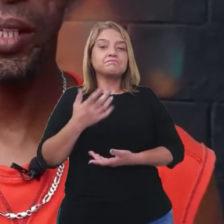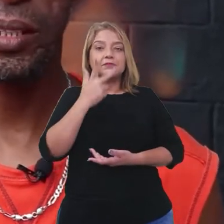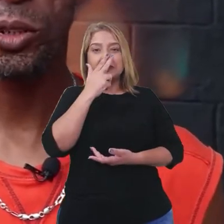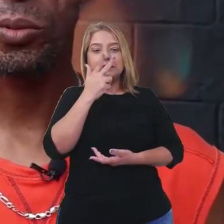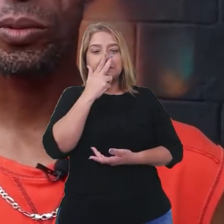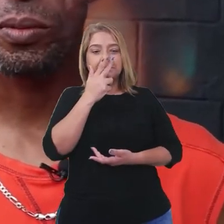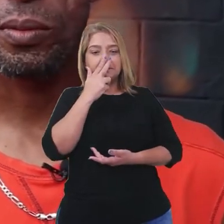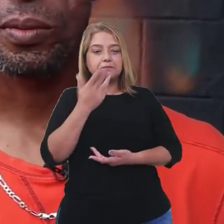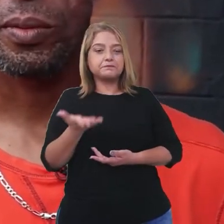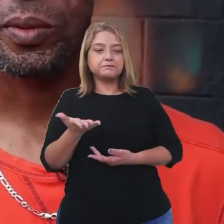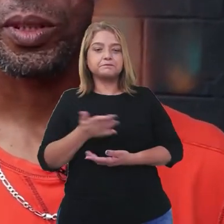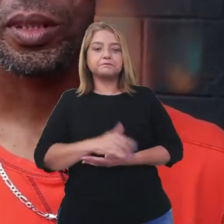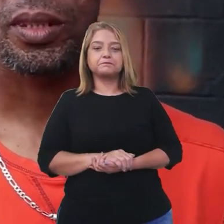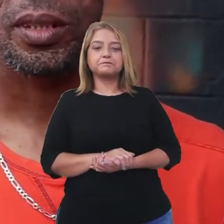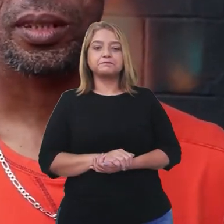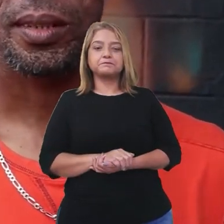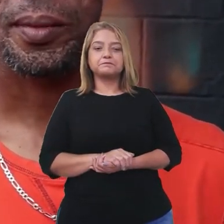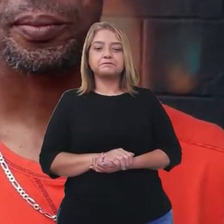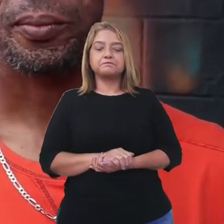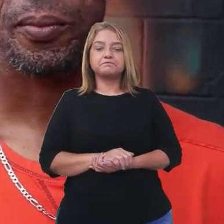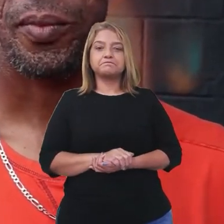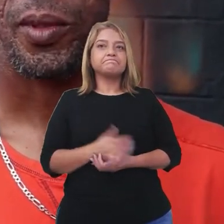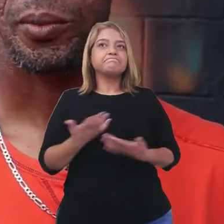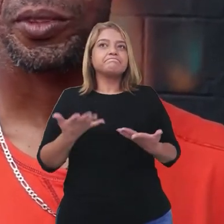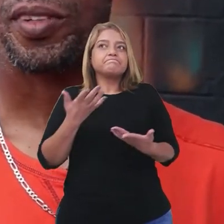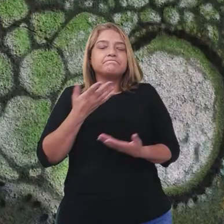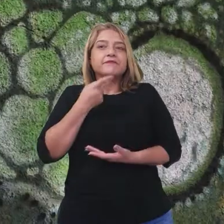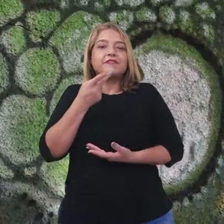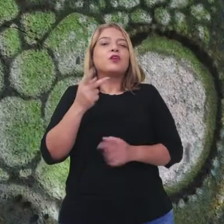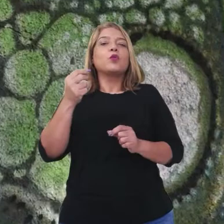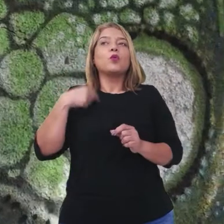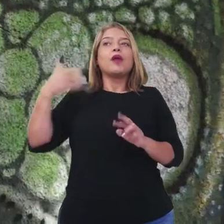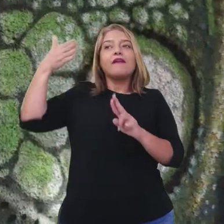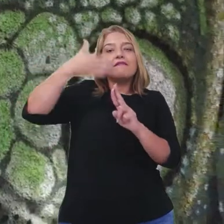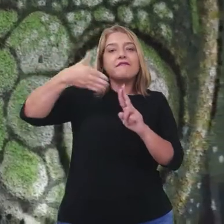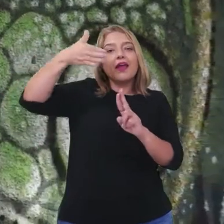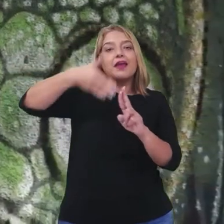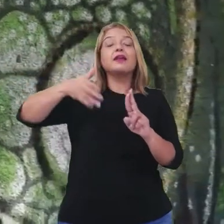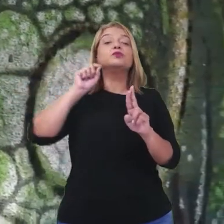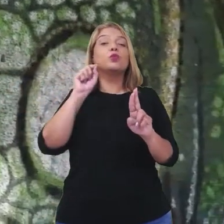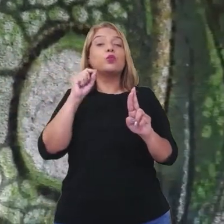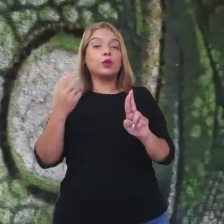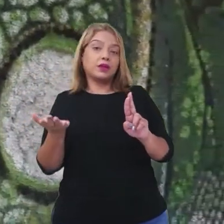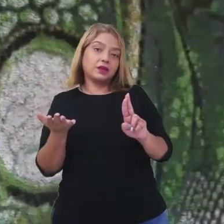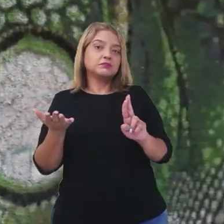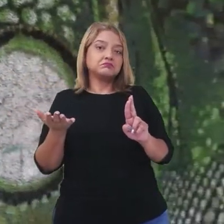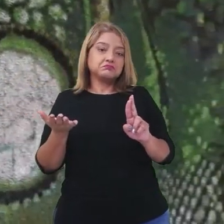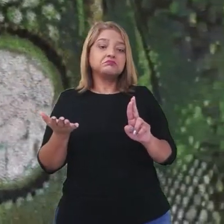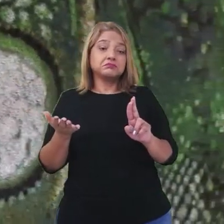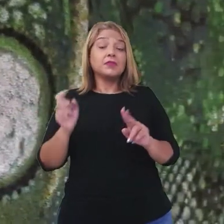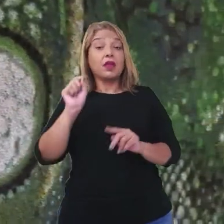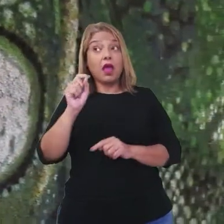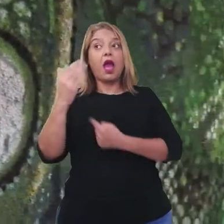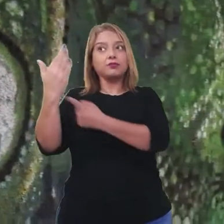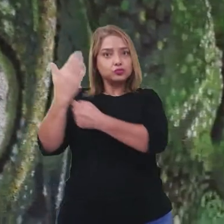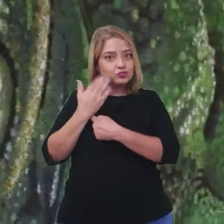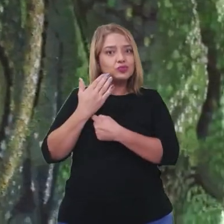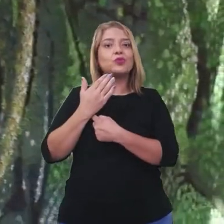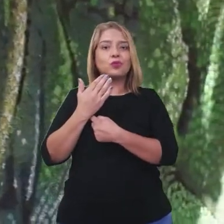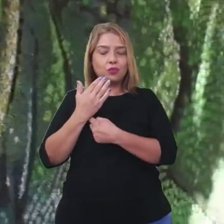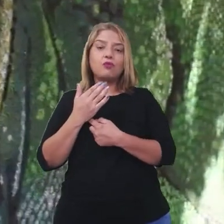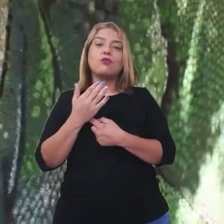servi meio que de um, como se fala, de referência, um ponto de referência. E assim,